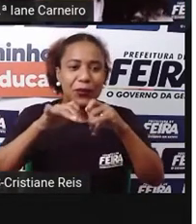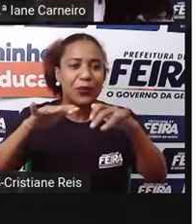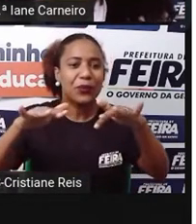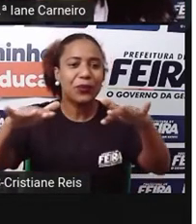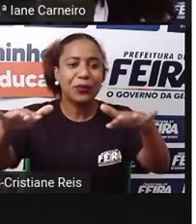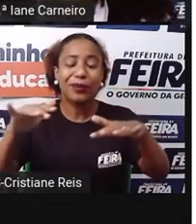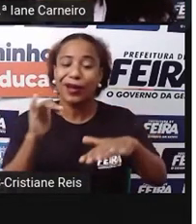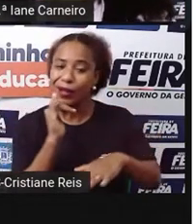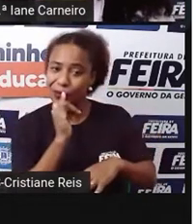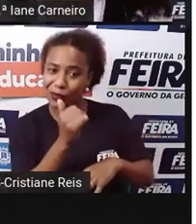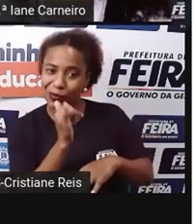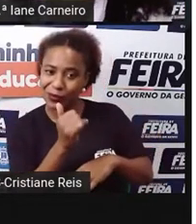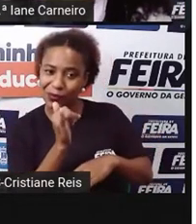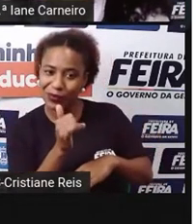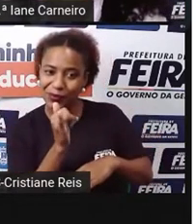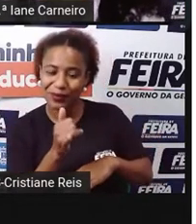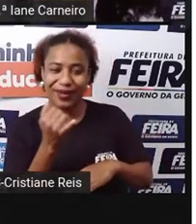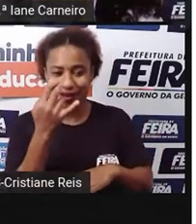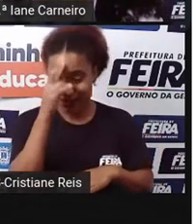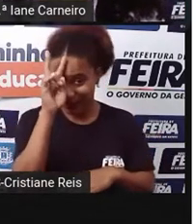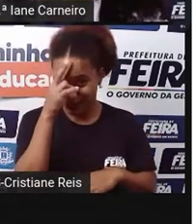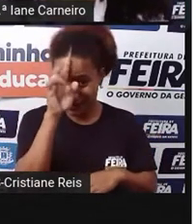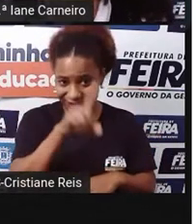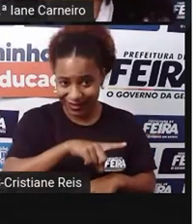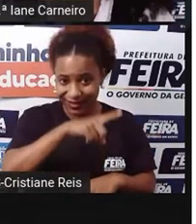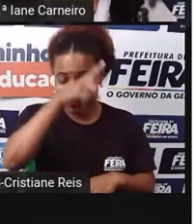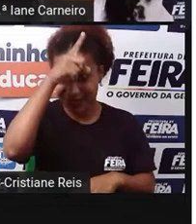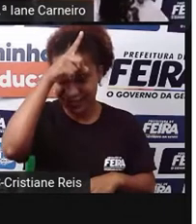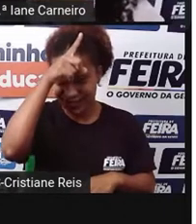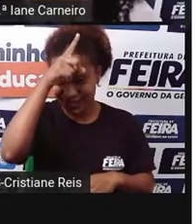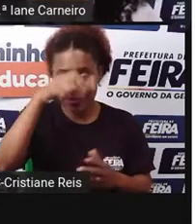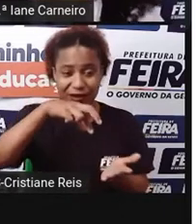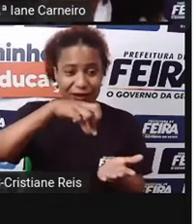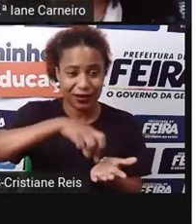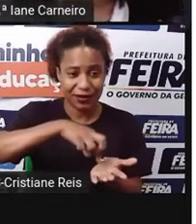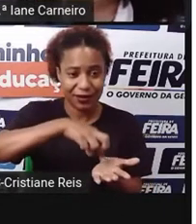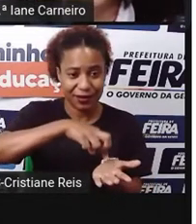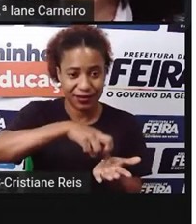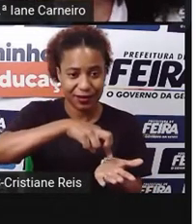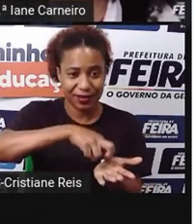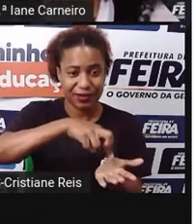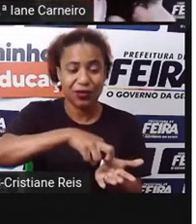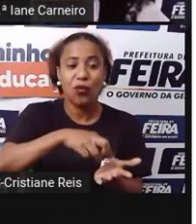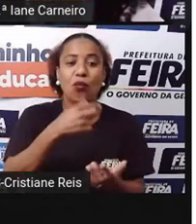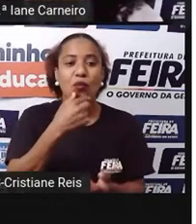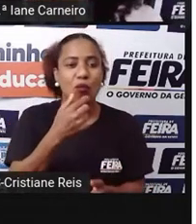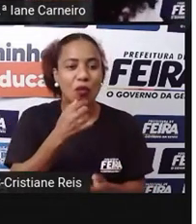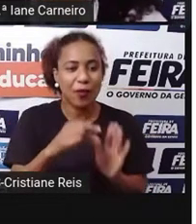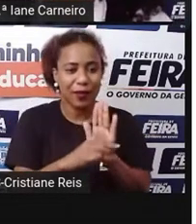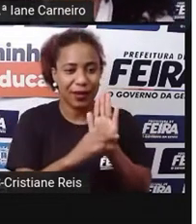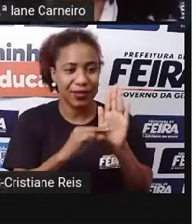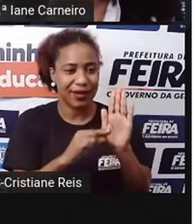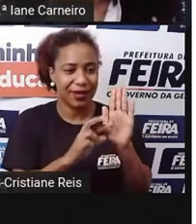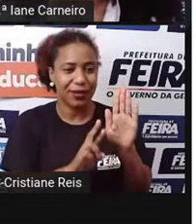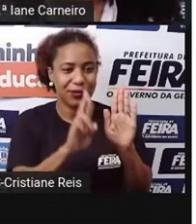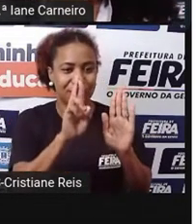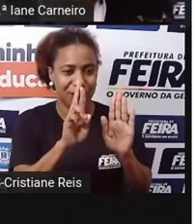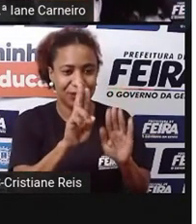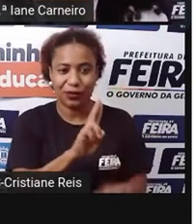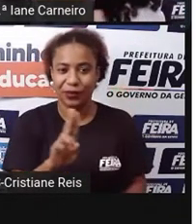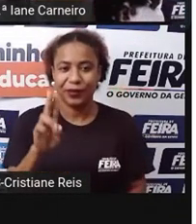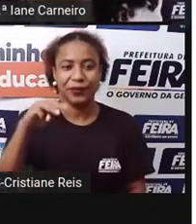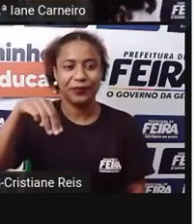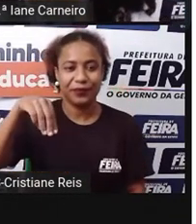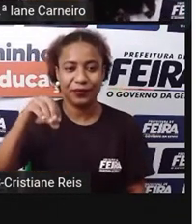essa história, essa lenda do Sassi Pererê, foi o Monteiro Lobato, que ele contava no Sistio do Picapau Amarelo,